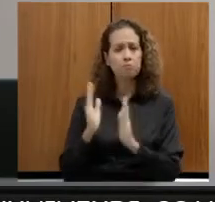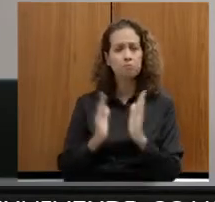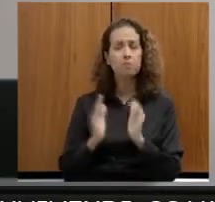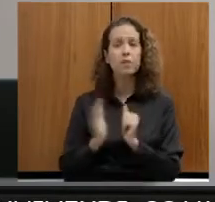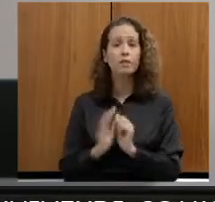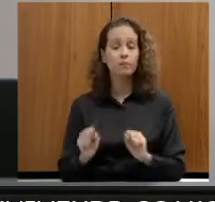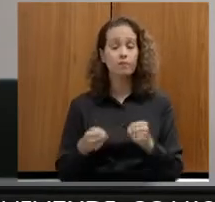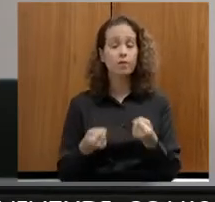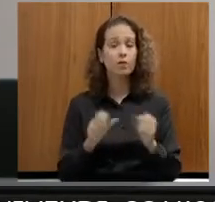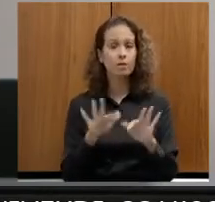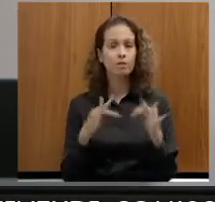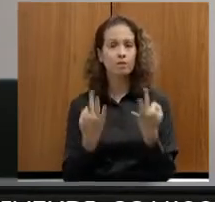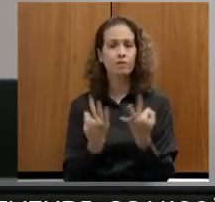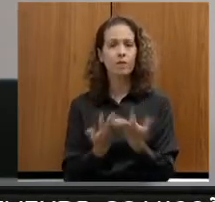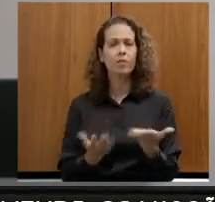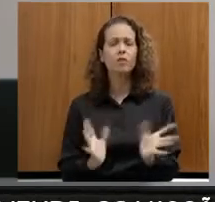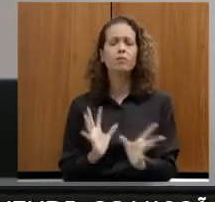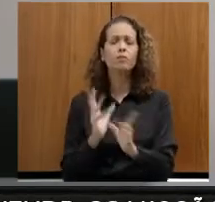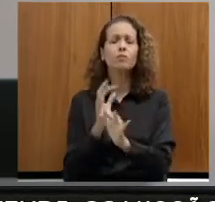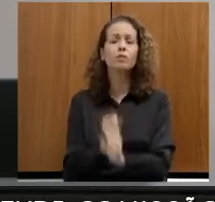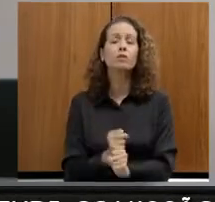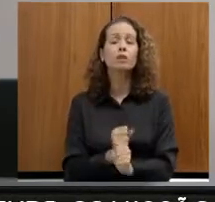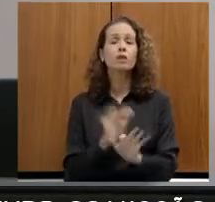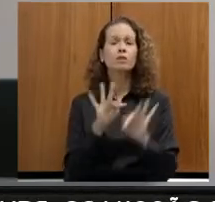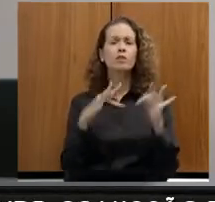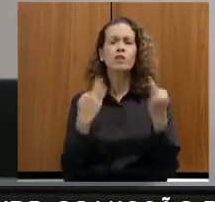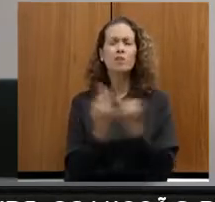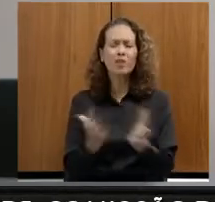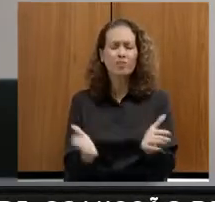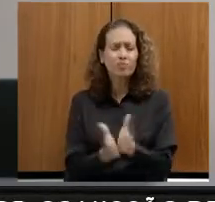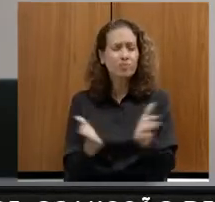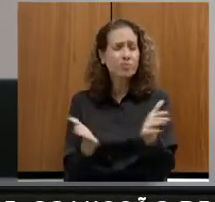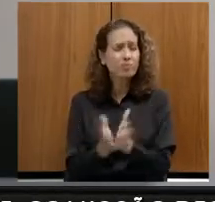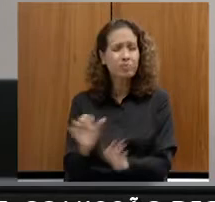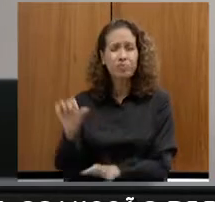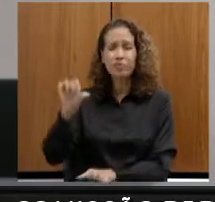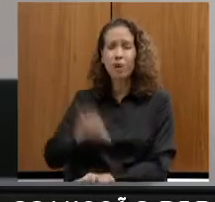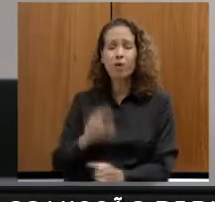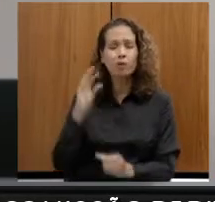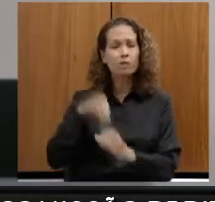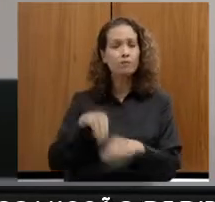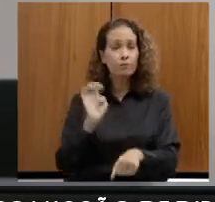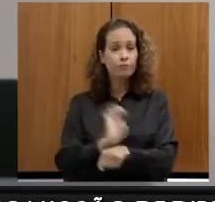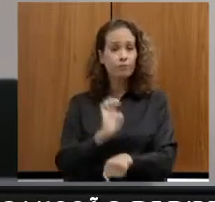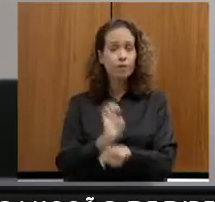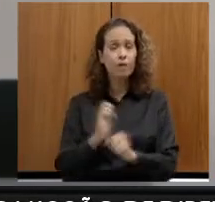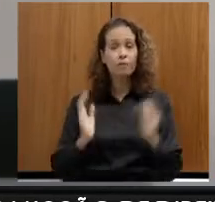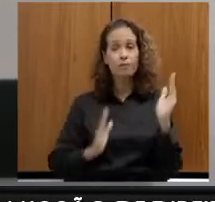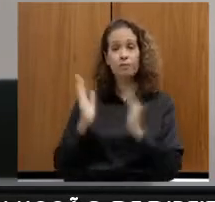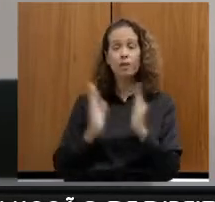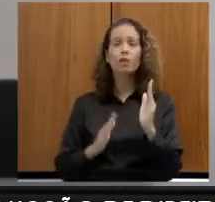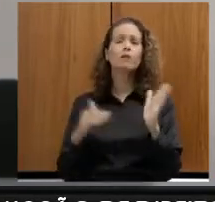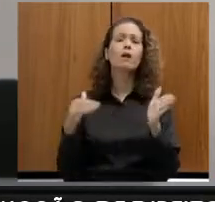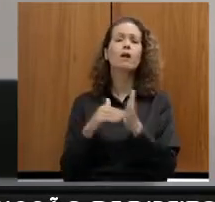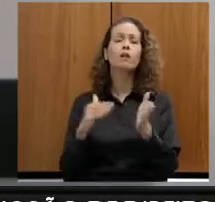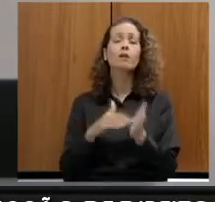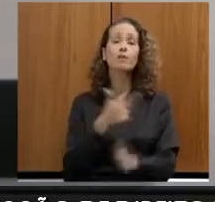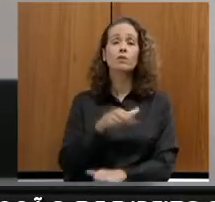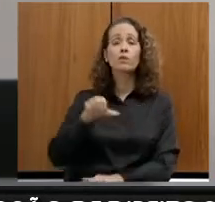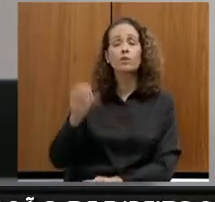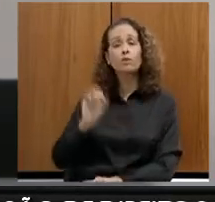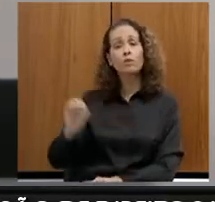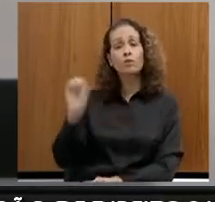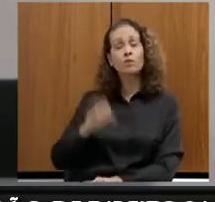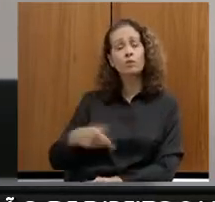Em cotejo com o número de famílias em situação de extrema pobreza no Estado, considerando o prazo até 29 de outubro deste ano